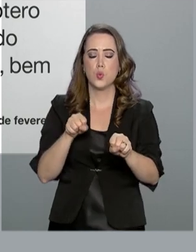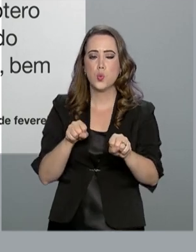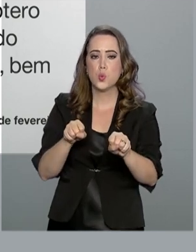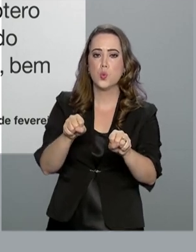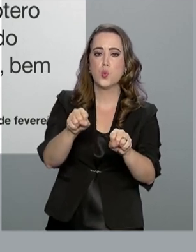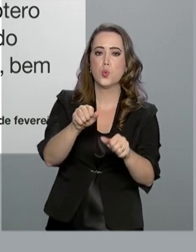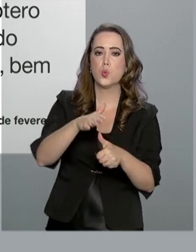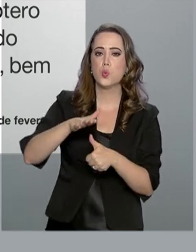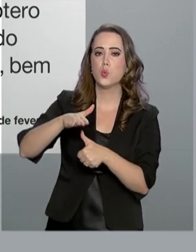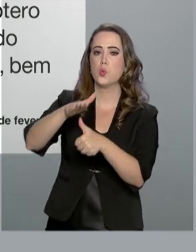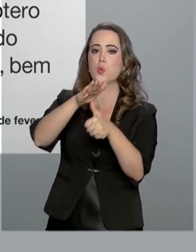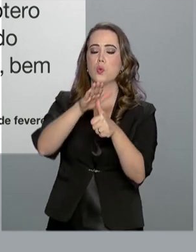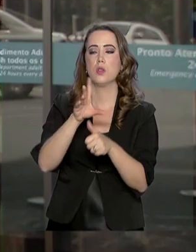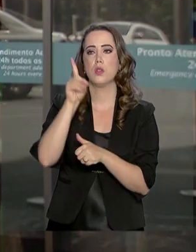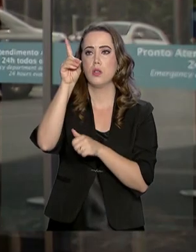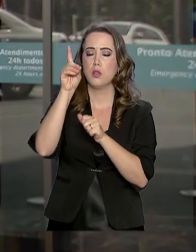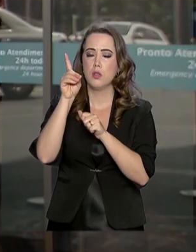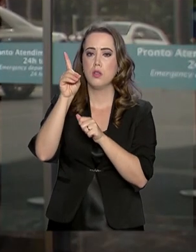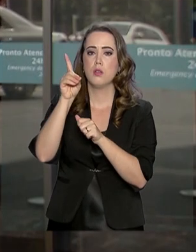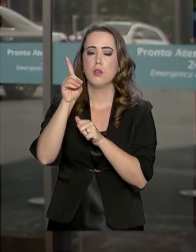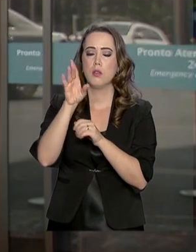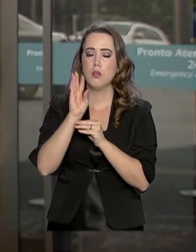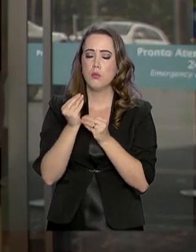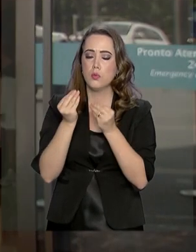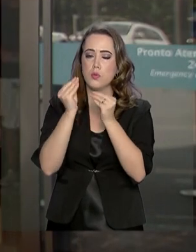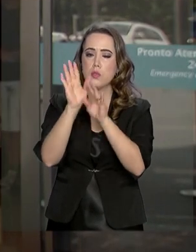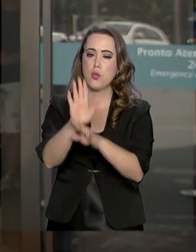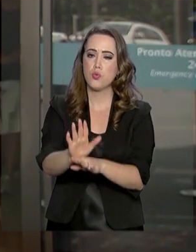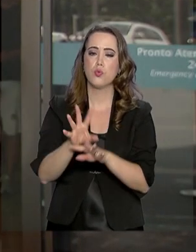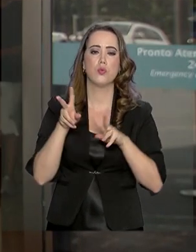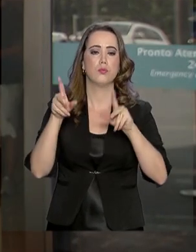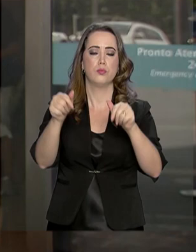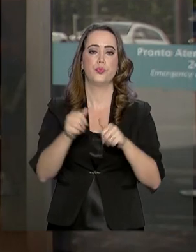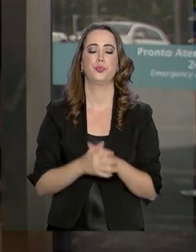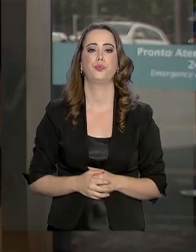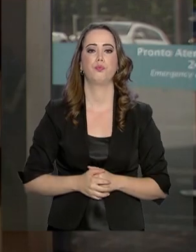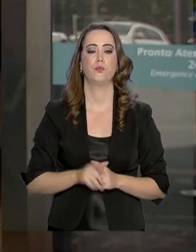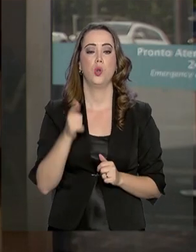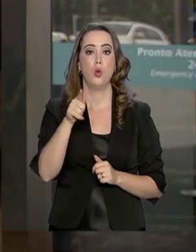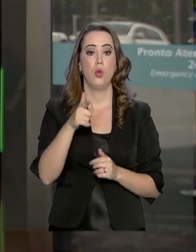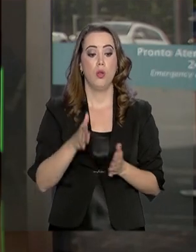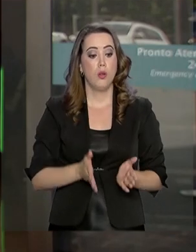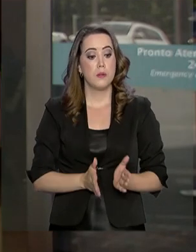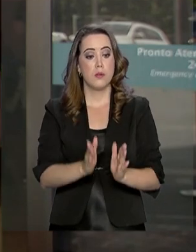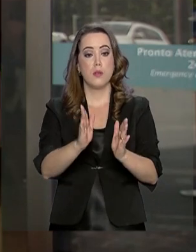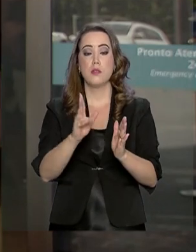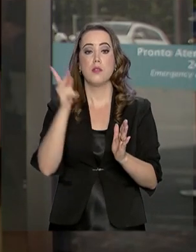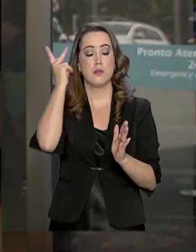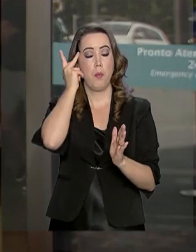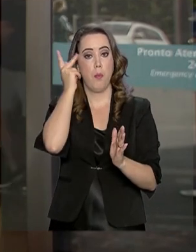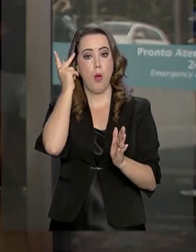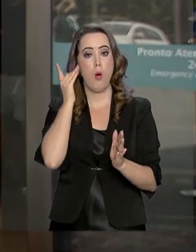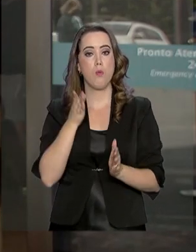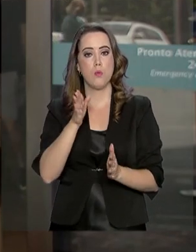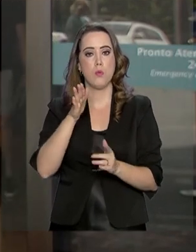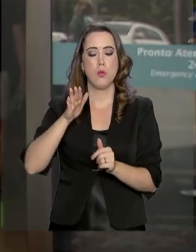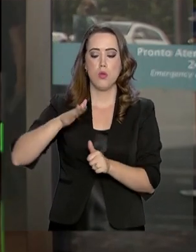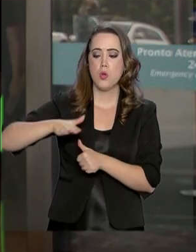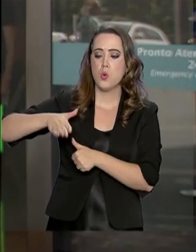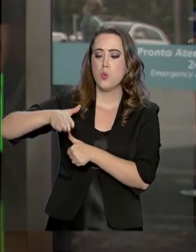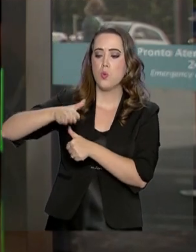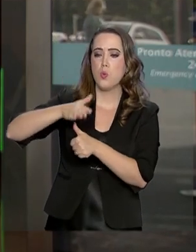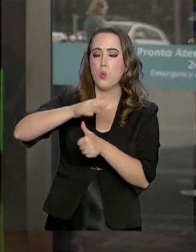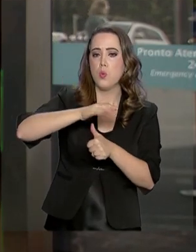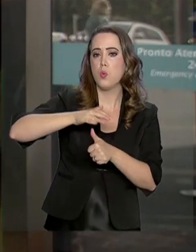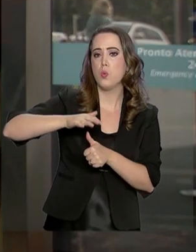console a todos. O acidente aconteceu na região do Rodoanel, uma das principais vias da região metropolitana de São Paulo, que